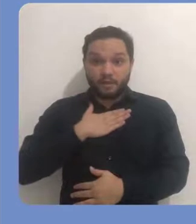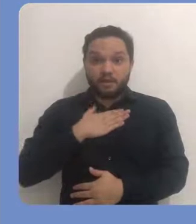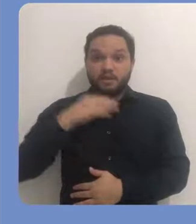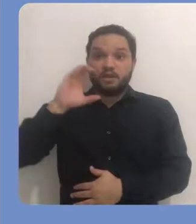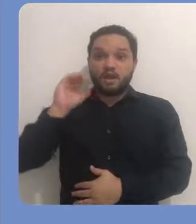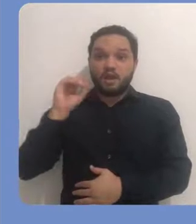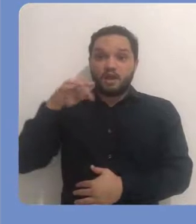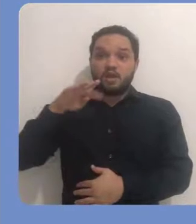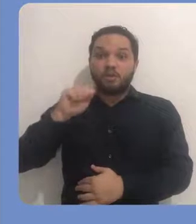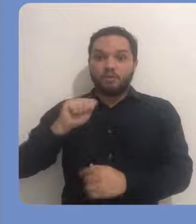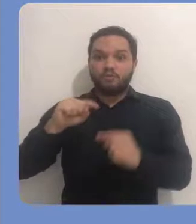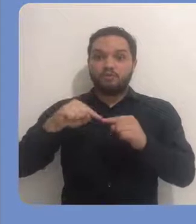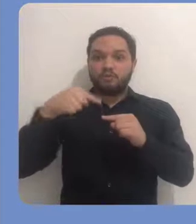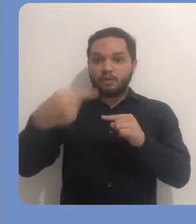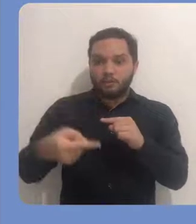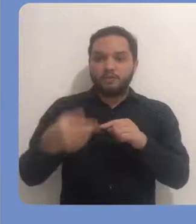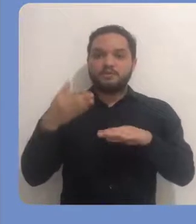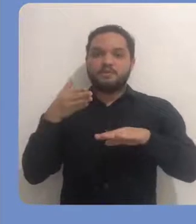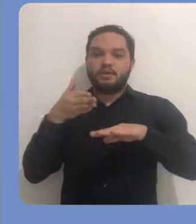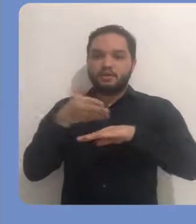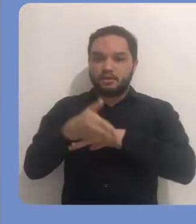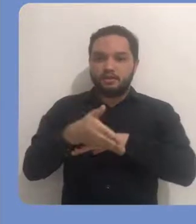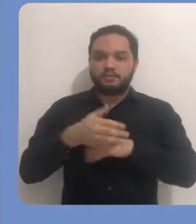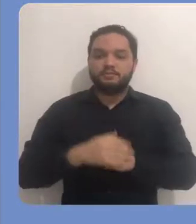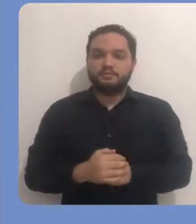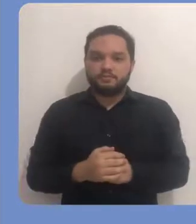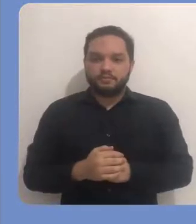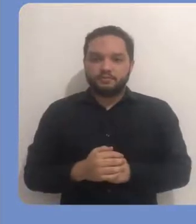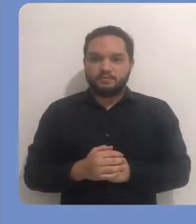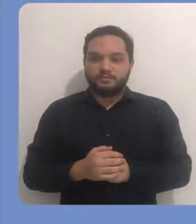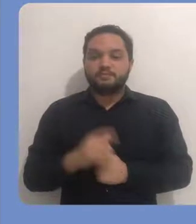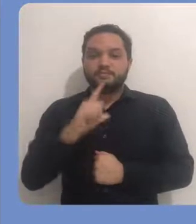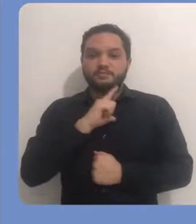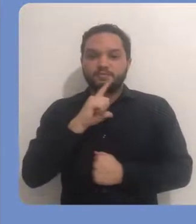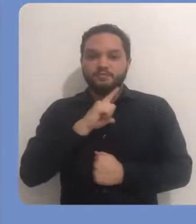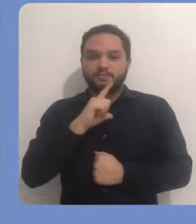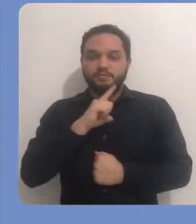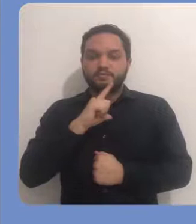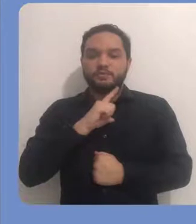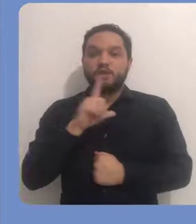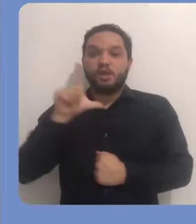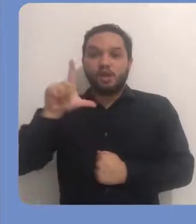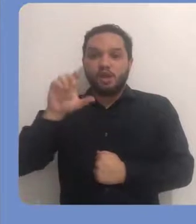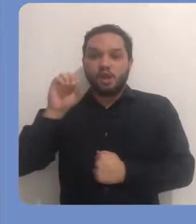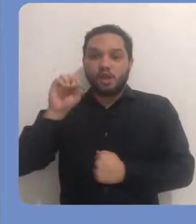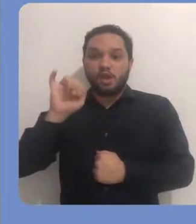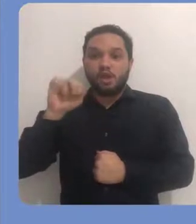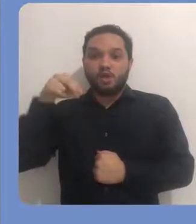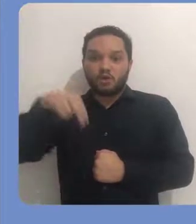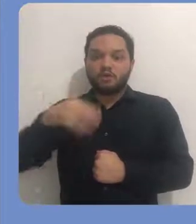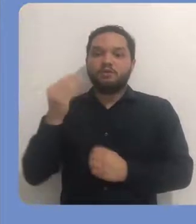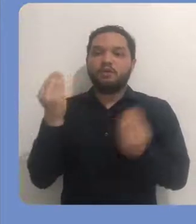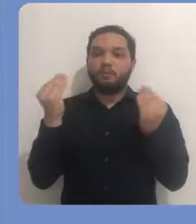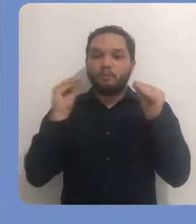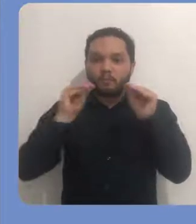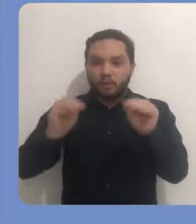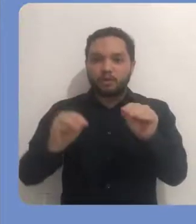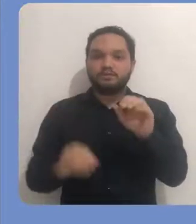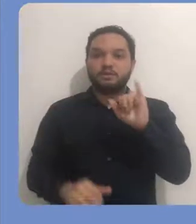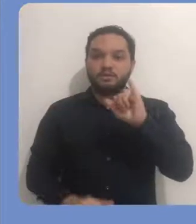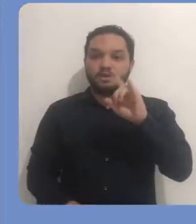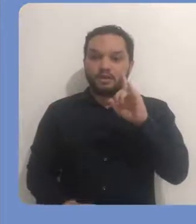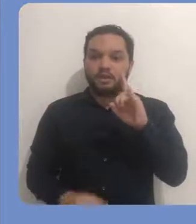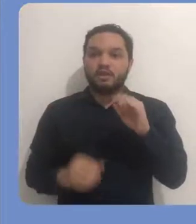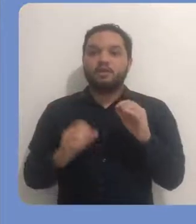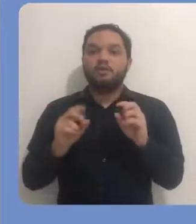você deve vir na área de Minha Conta e depois em Entrar. Nas opções de modo de login, você deve